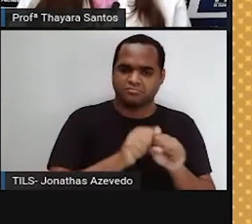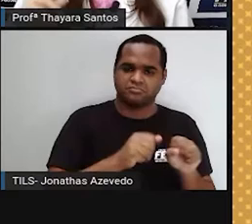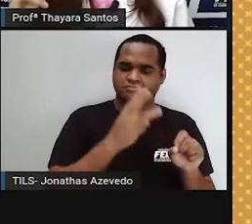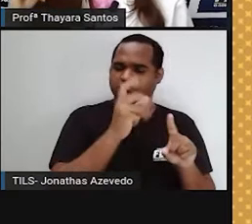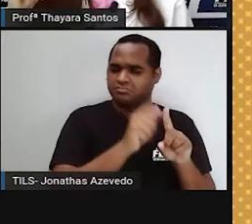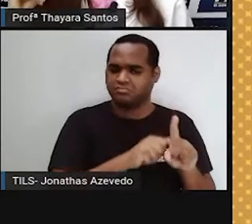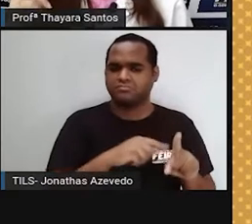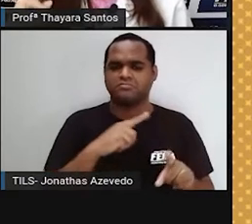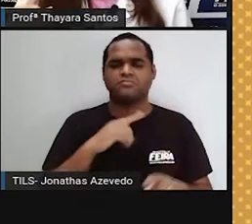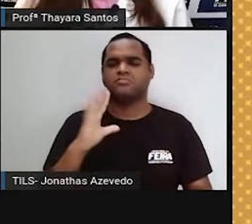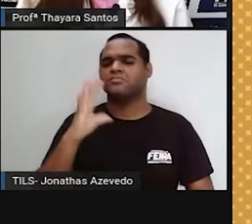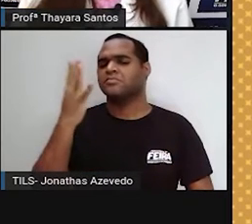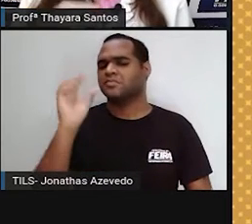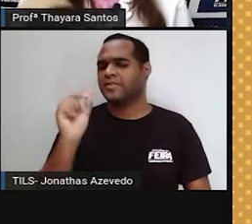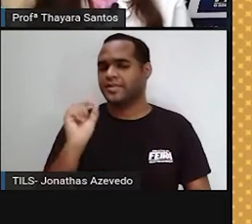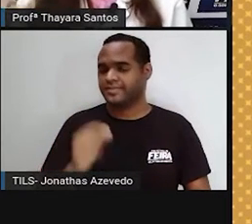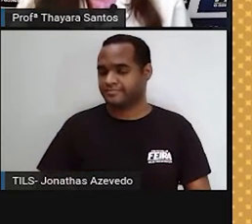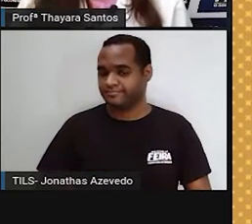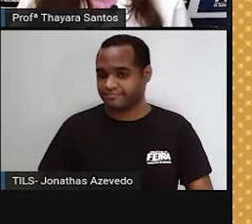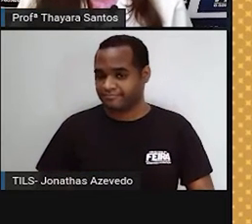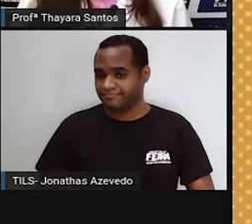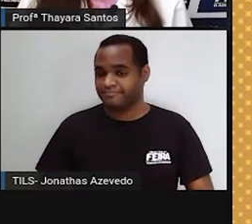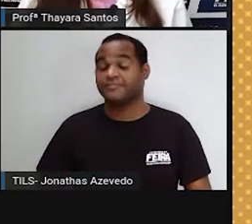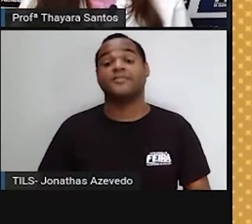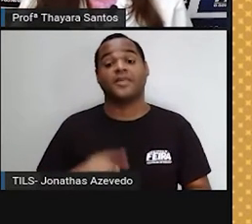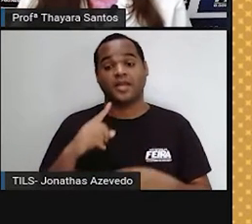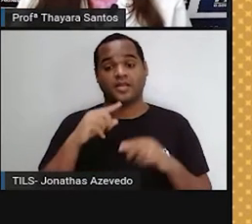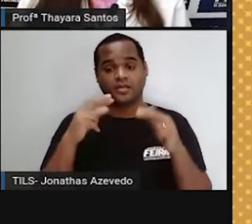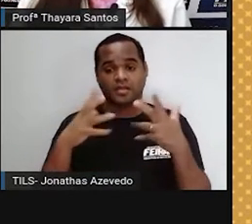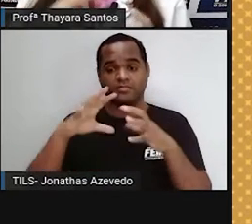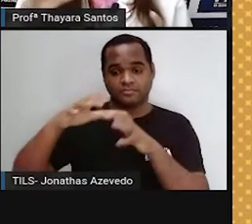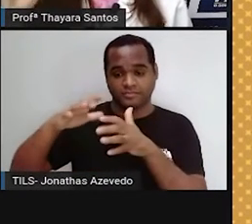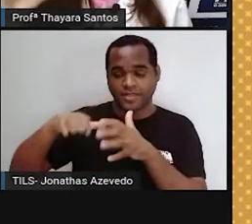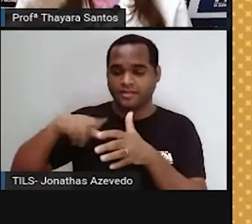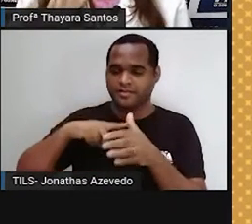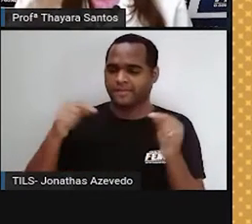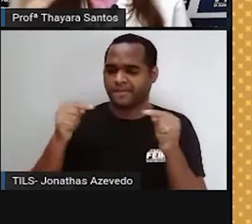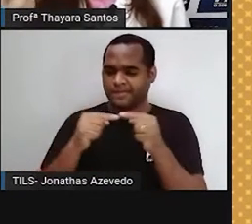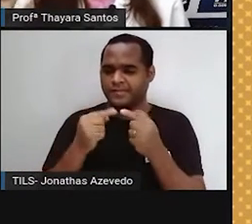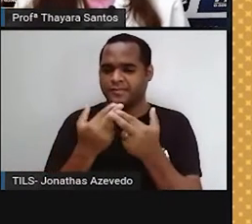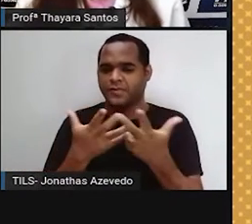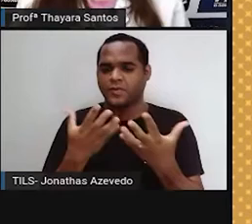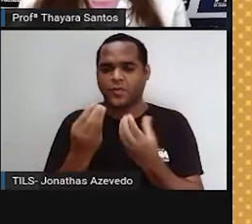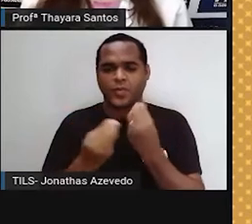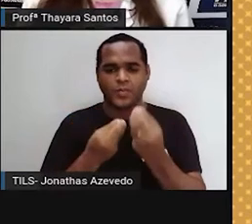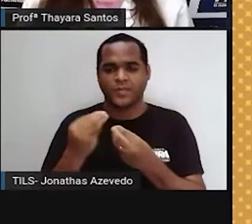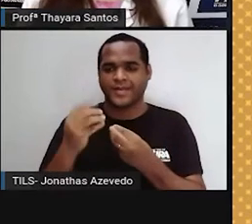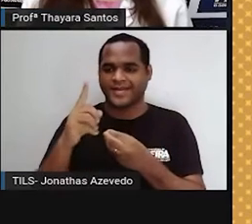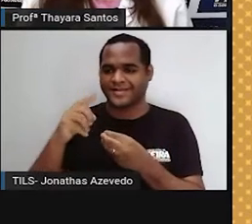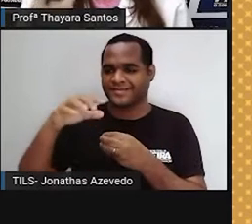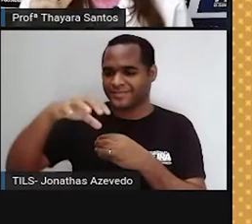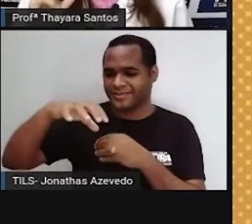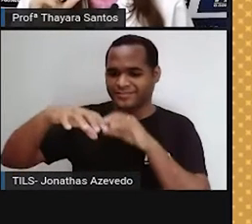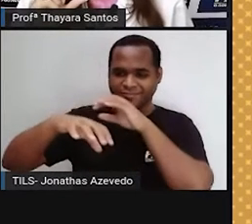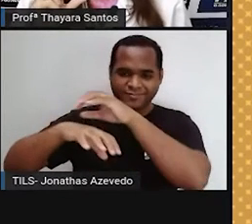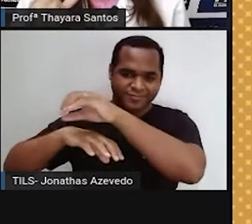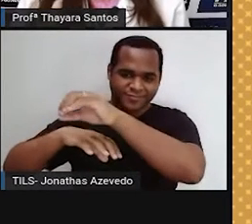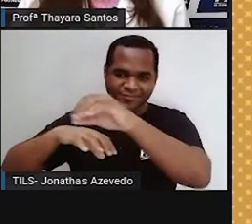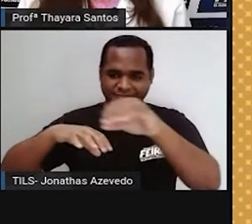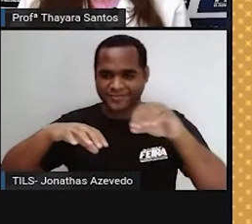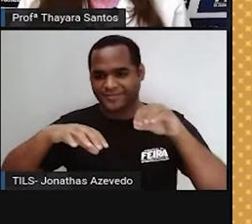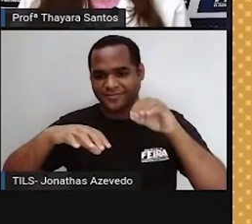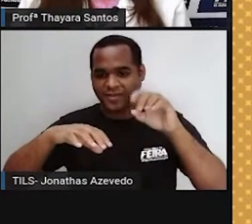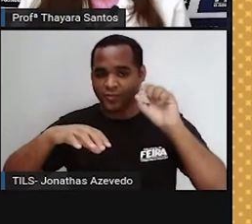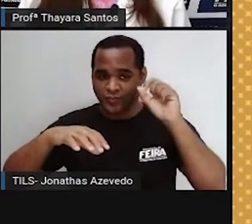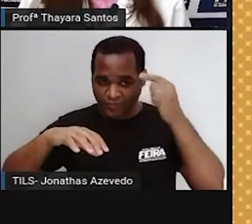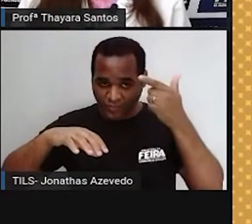que o planeta Terra, assim como todos os outros planetas, ele acaba orbitando o sol, girando ao redor do sol. E o que vai